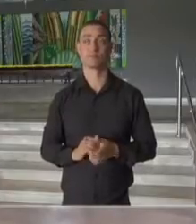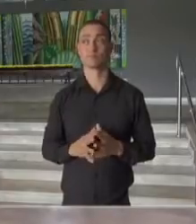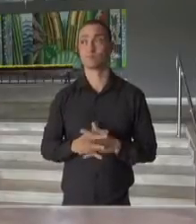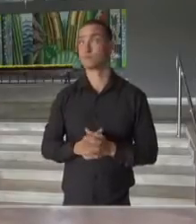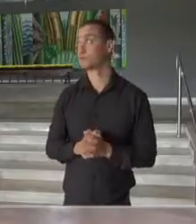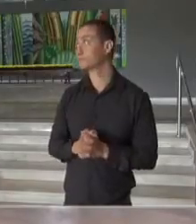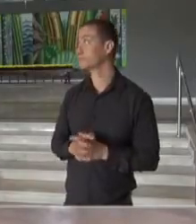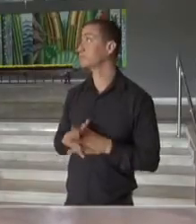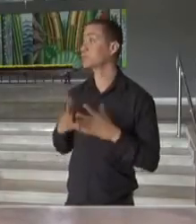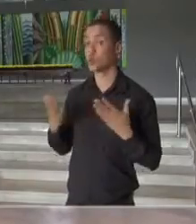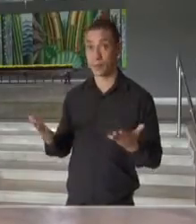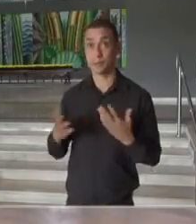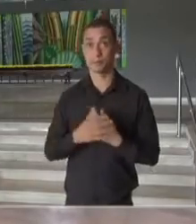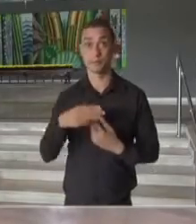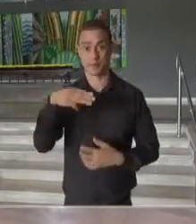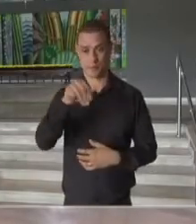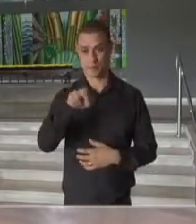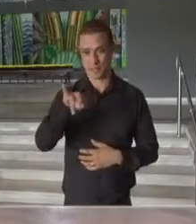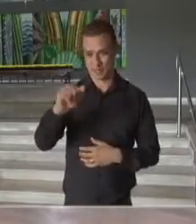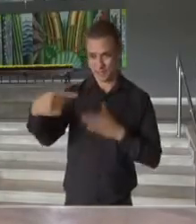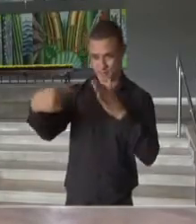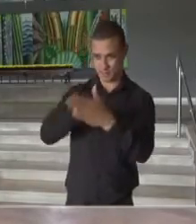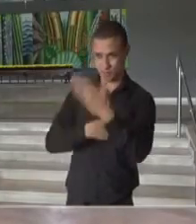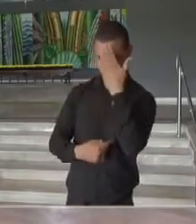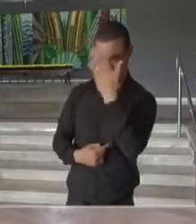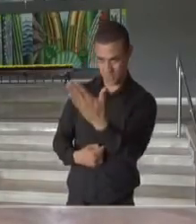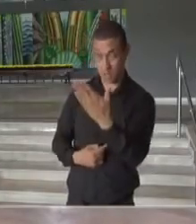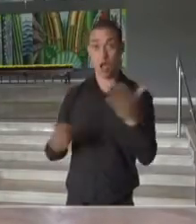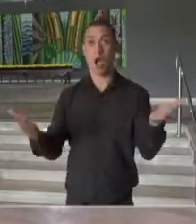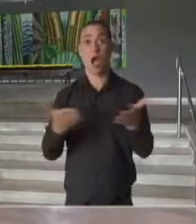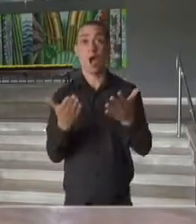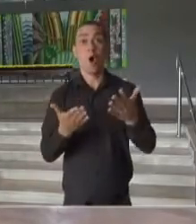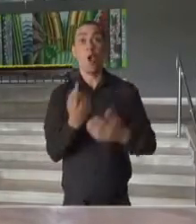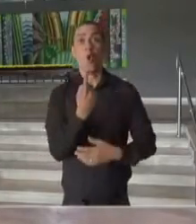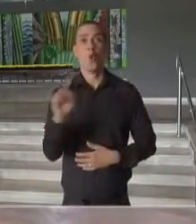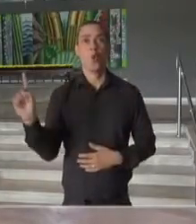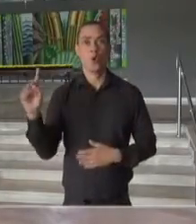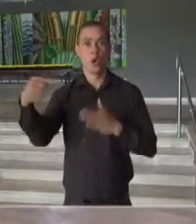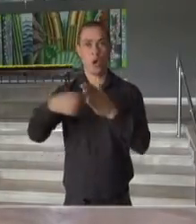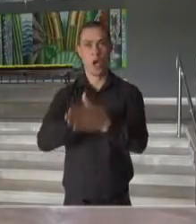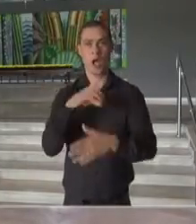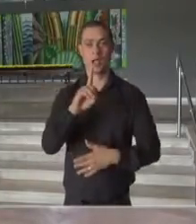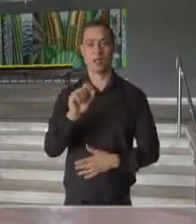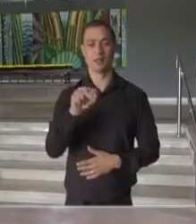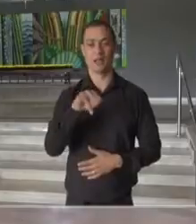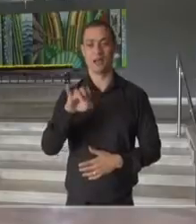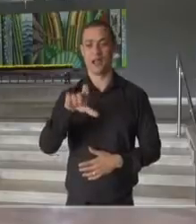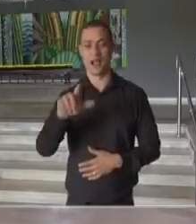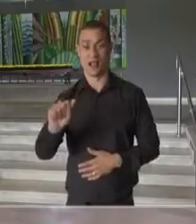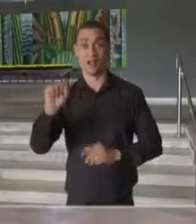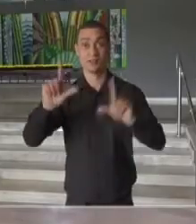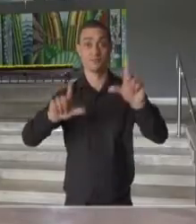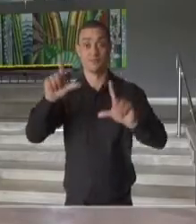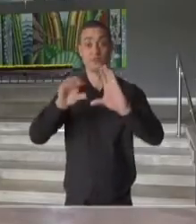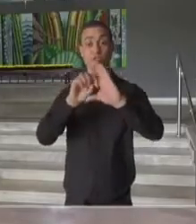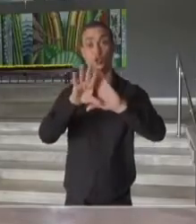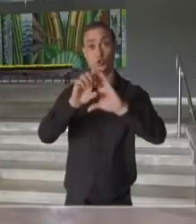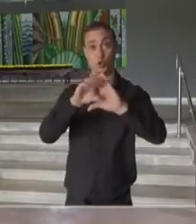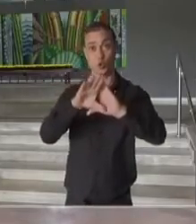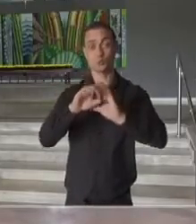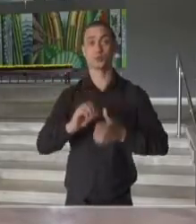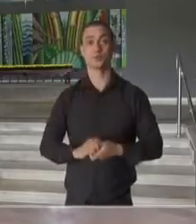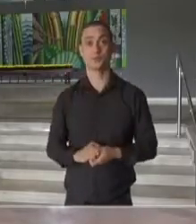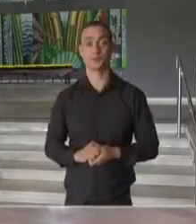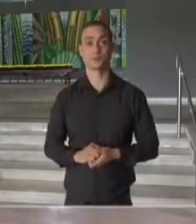Muito bem. Maria Márcia, obrigado então pelas perguntas. Vamos agora finalizando com a Daniela Geminiani da TV Globo Globo News.